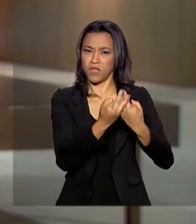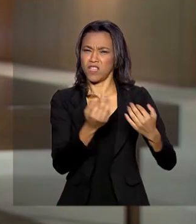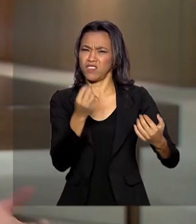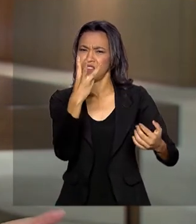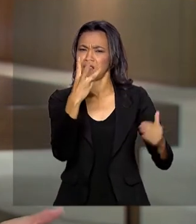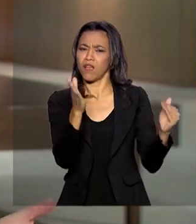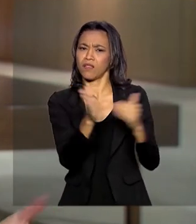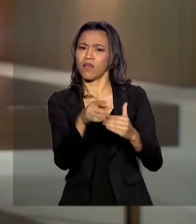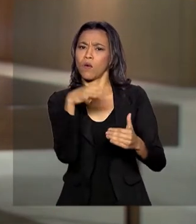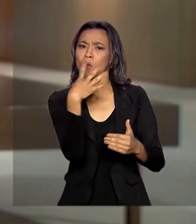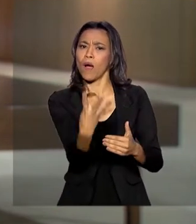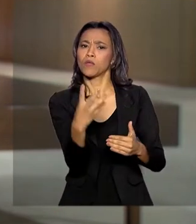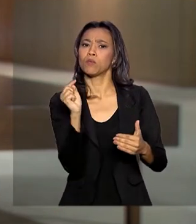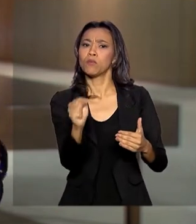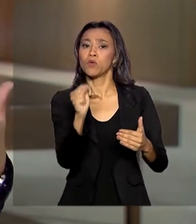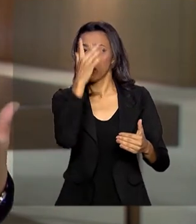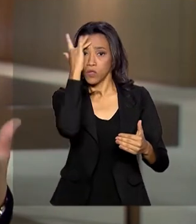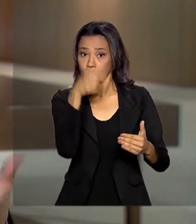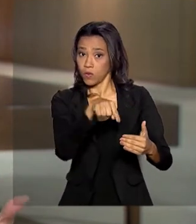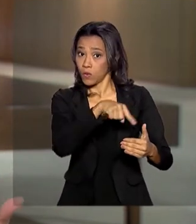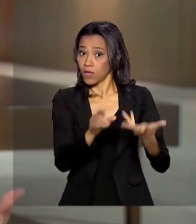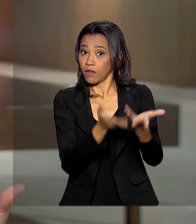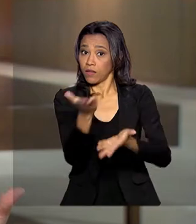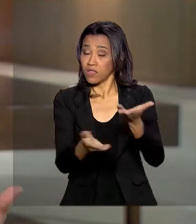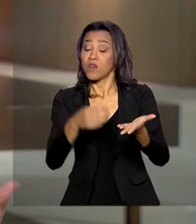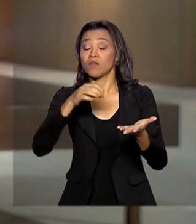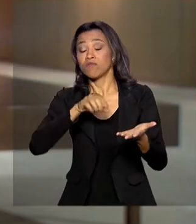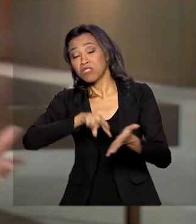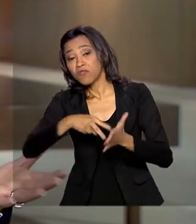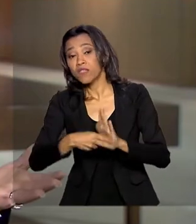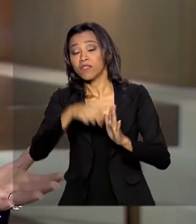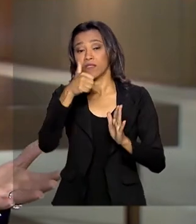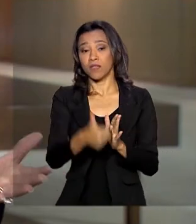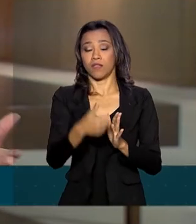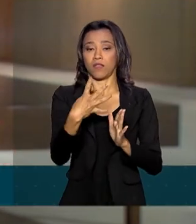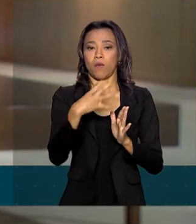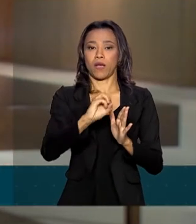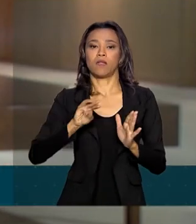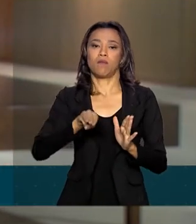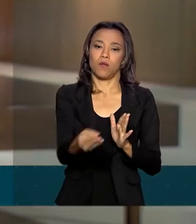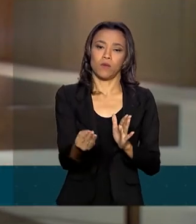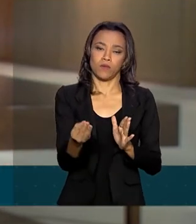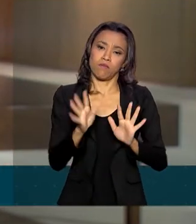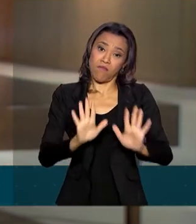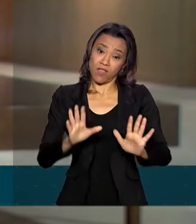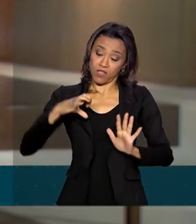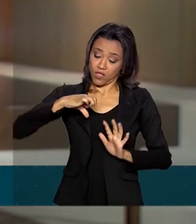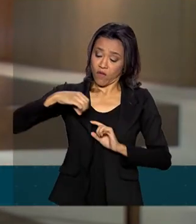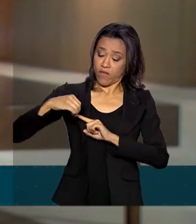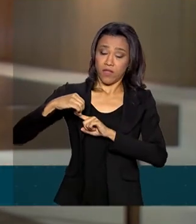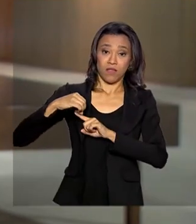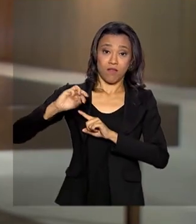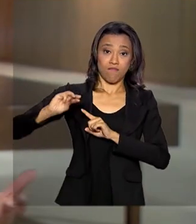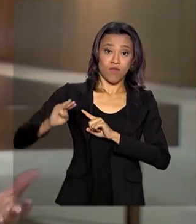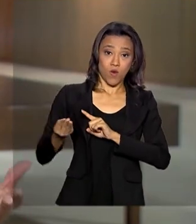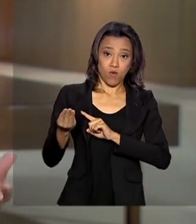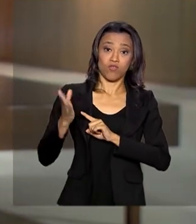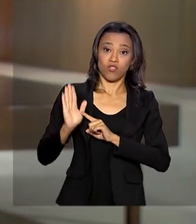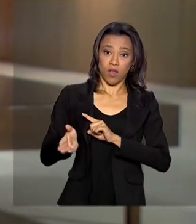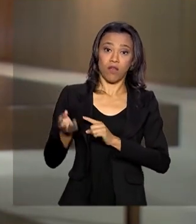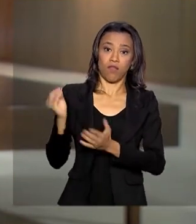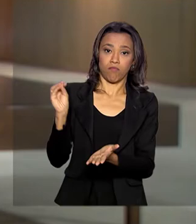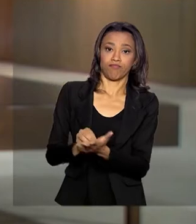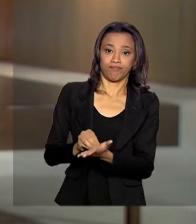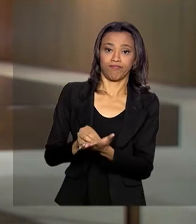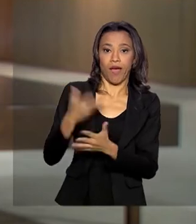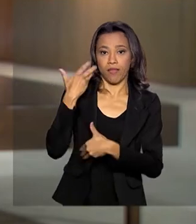pessoas, ou seja, cerca de 140 milhões de brasileiros. Mas menos de 90 milhões estão registrados como atendidos em alguma